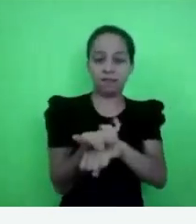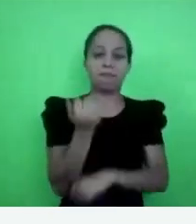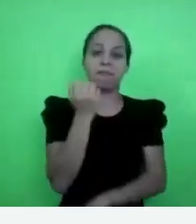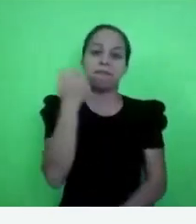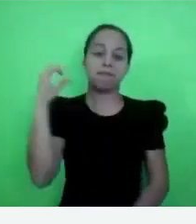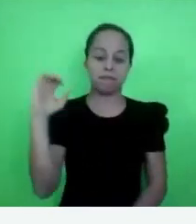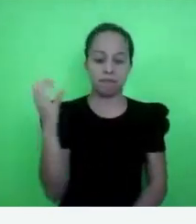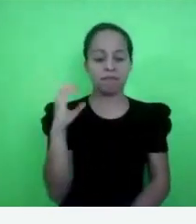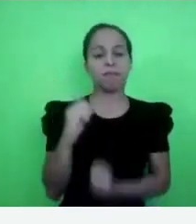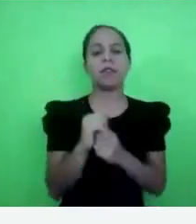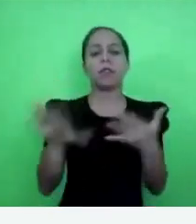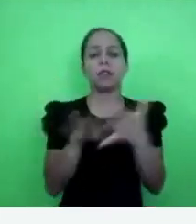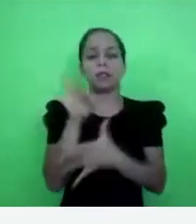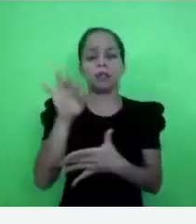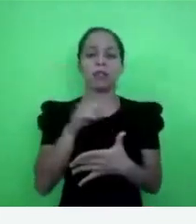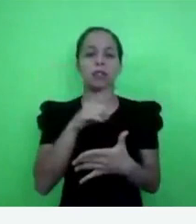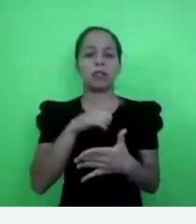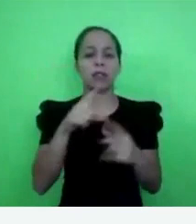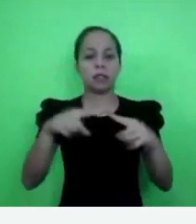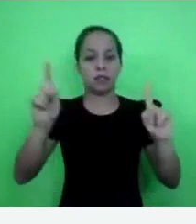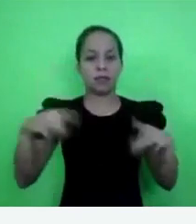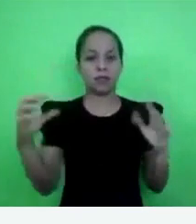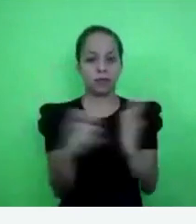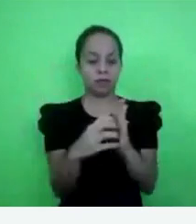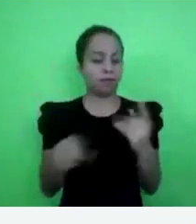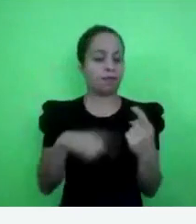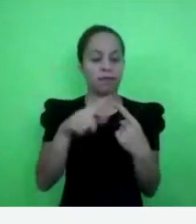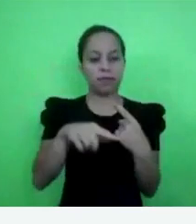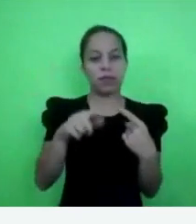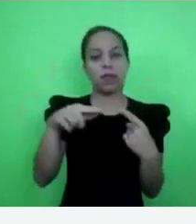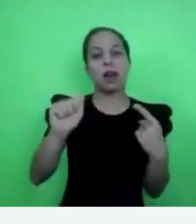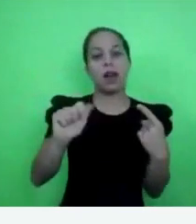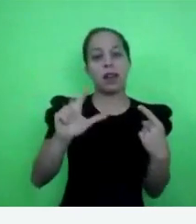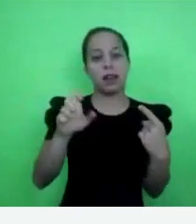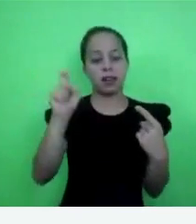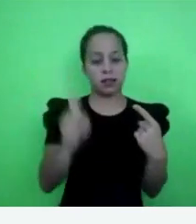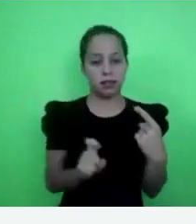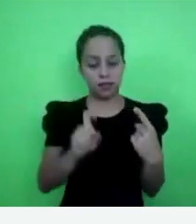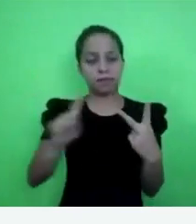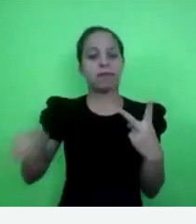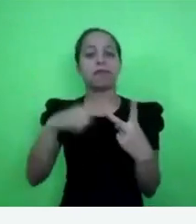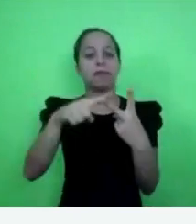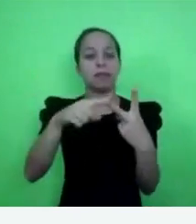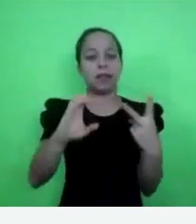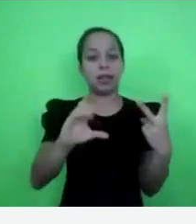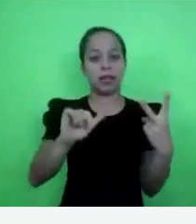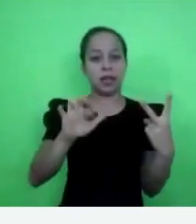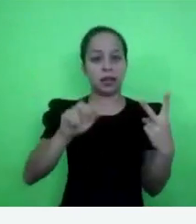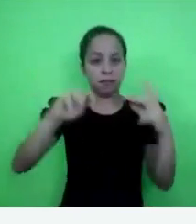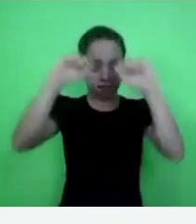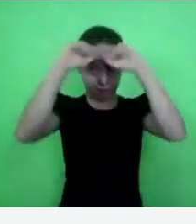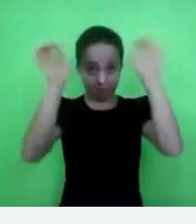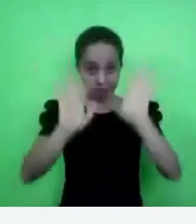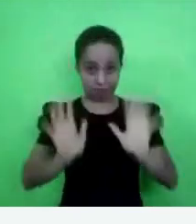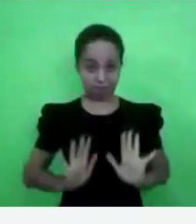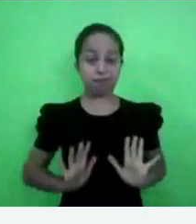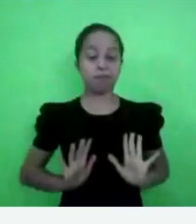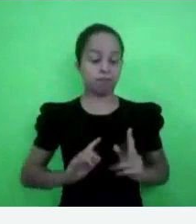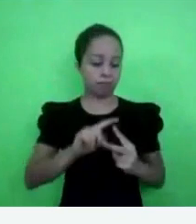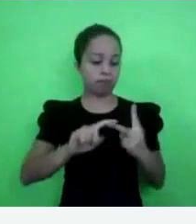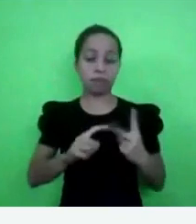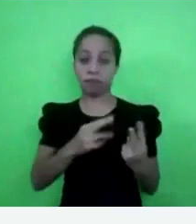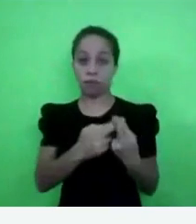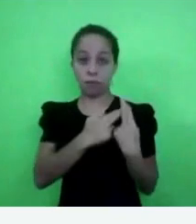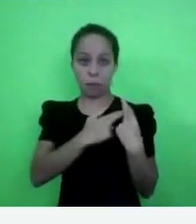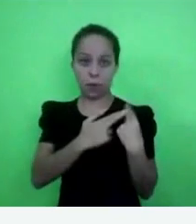ocorrerá sobre a responsabilidade dos seguintes servidores, eu, Alexandre Silva Rodrigues e Clara Marques. O sorteio